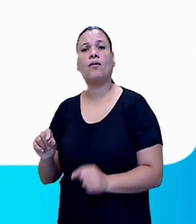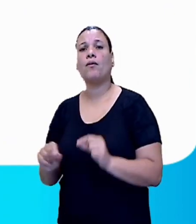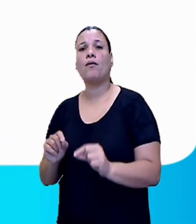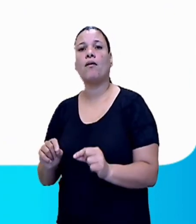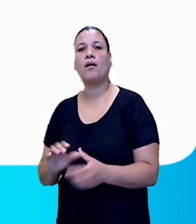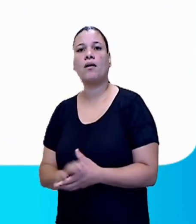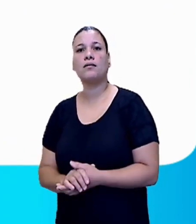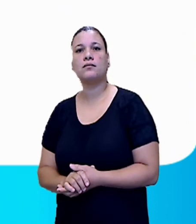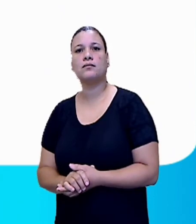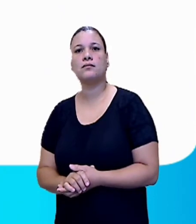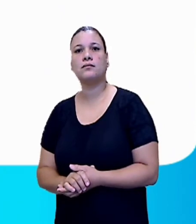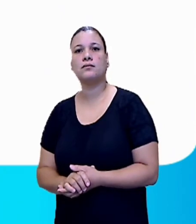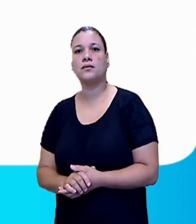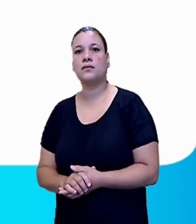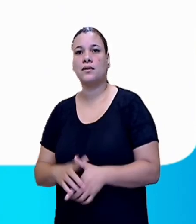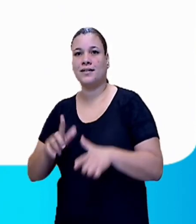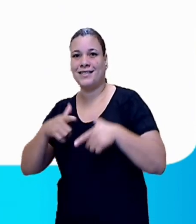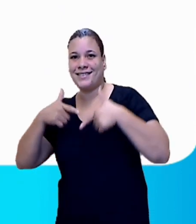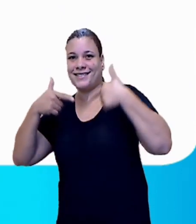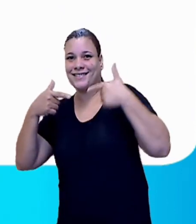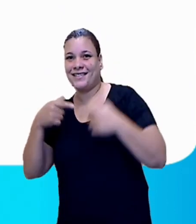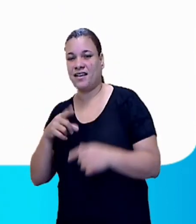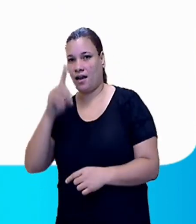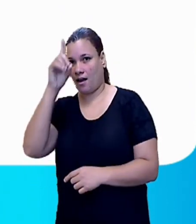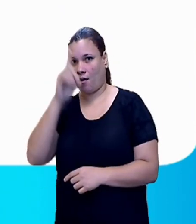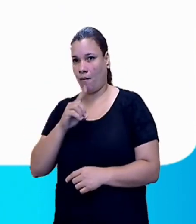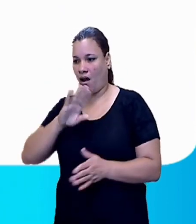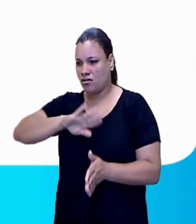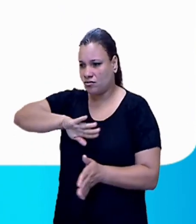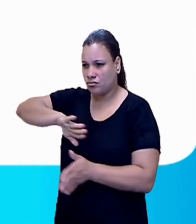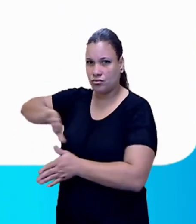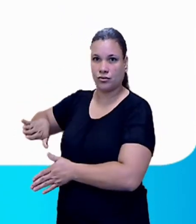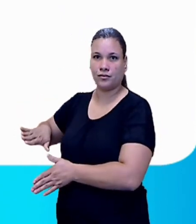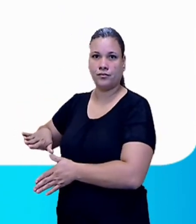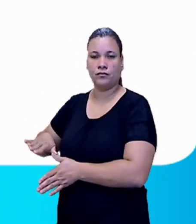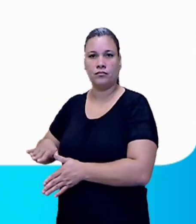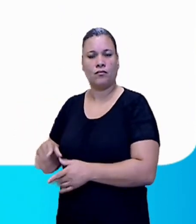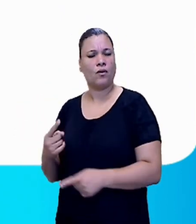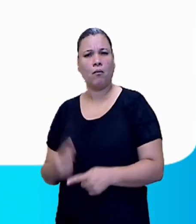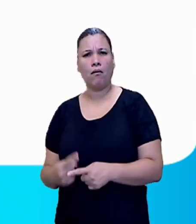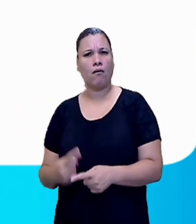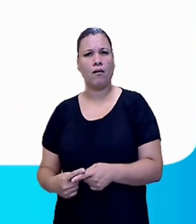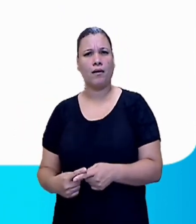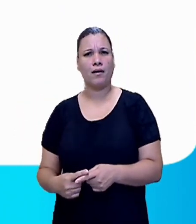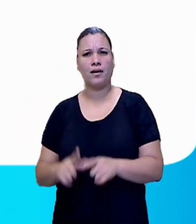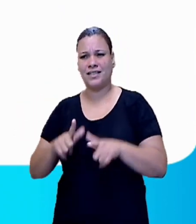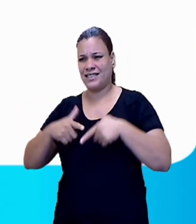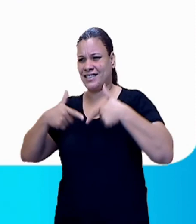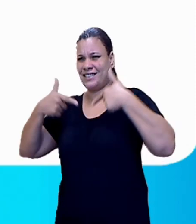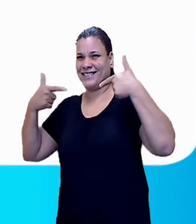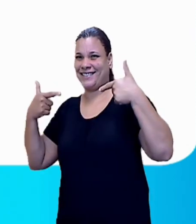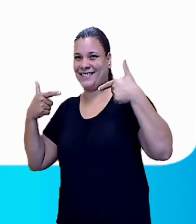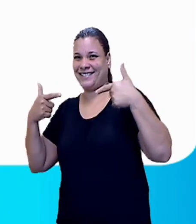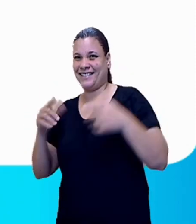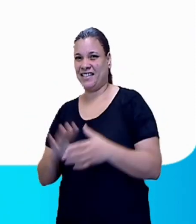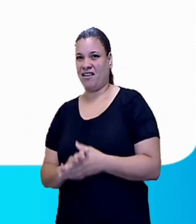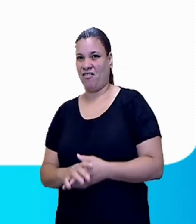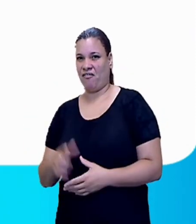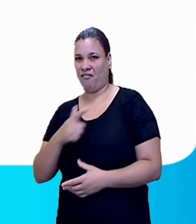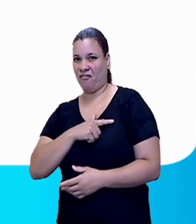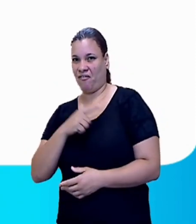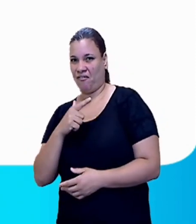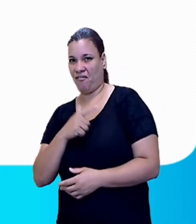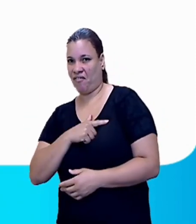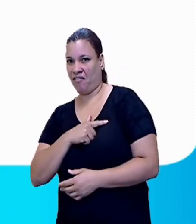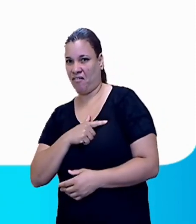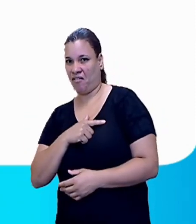sorrisinho amarelo. Esse sorrisinho amarelo, ele remete no sentido de um sorriso sem graça, sem brilho, né? Então,